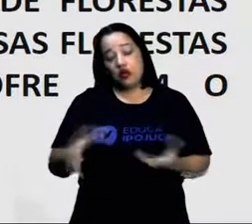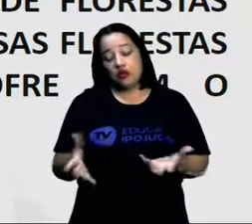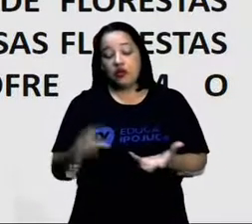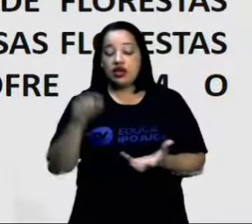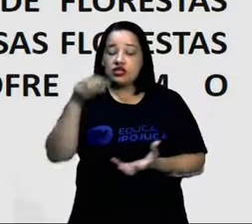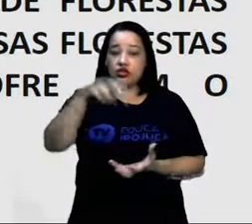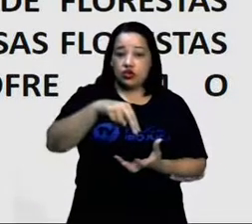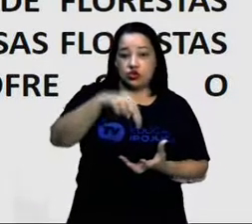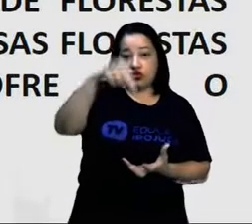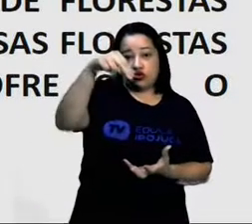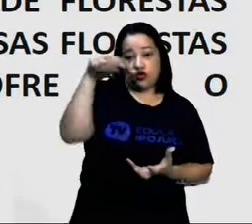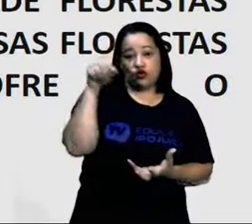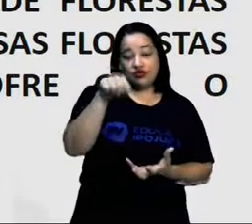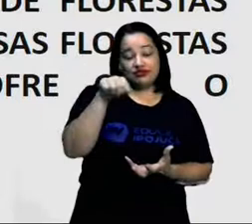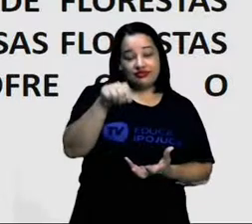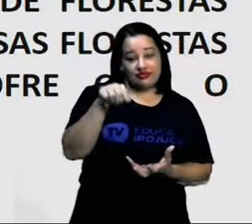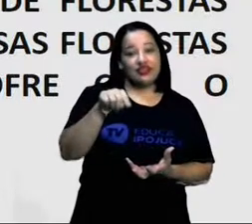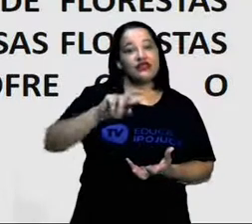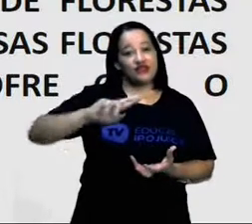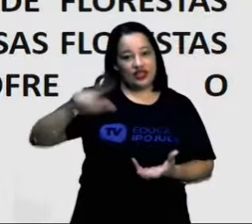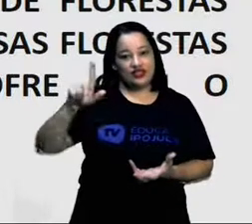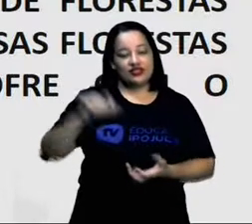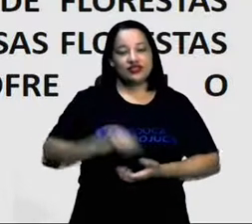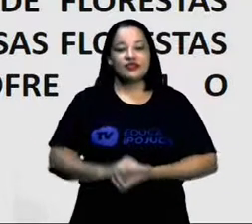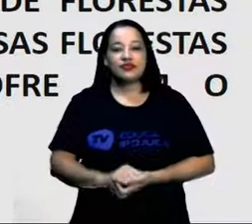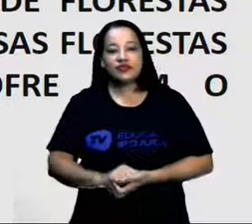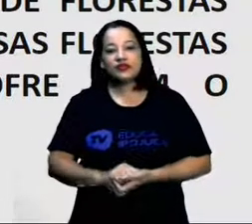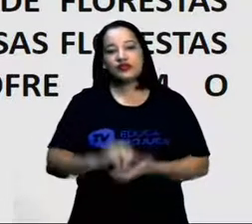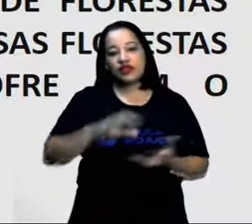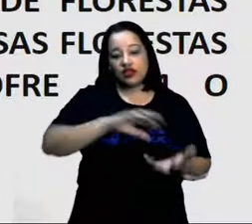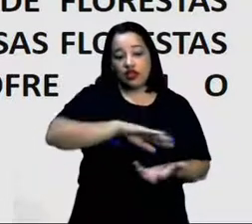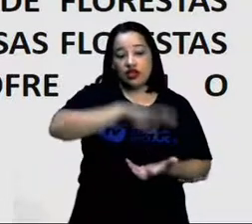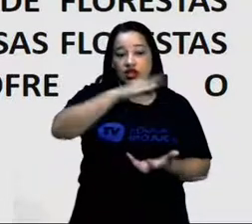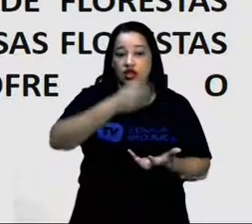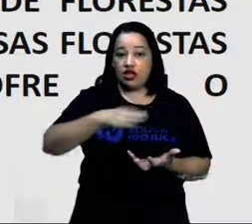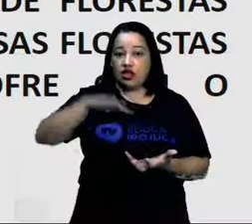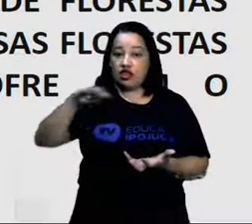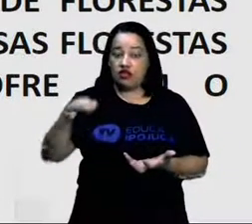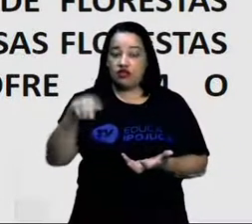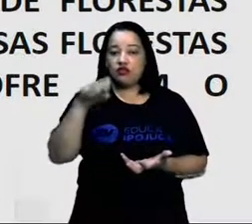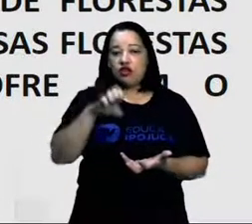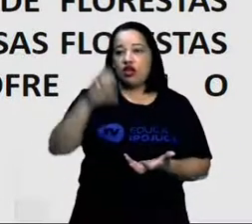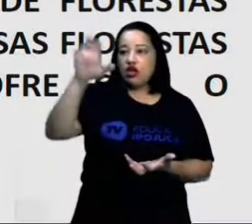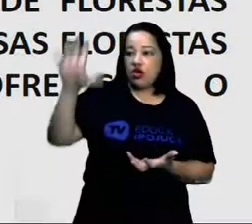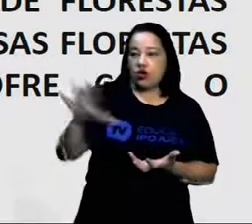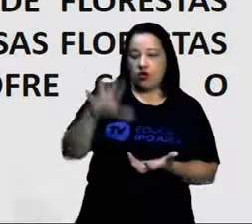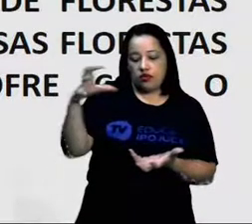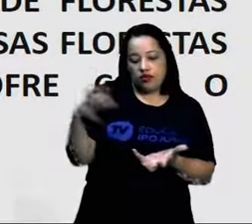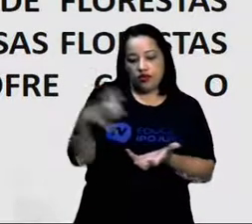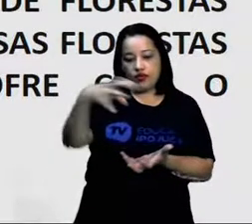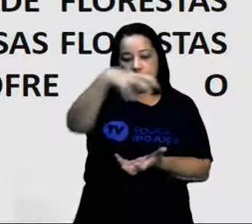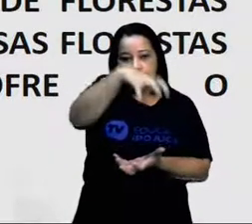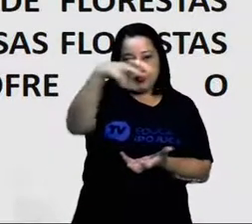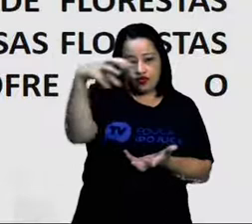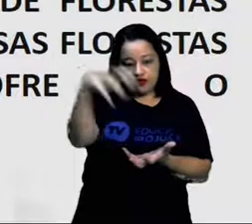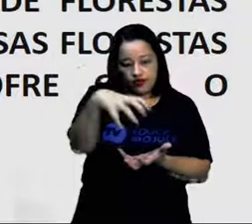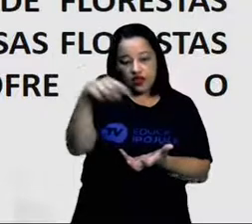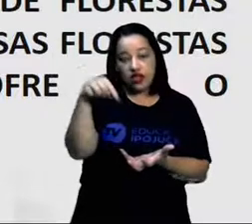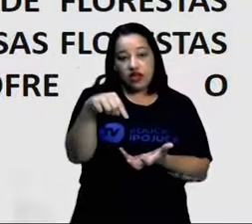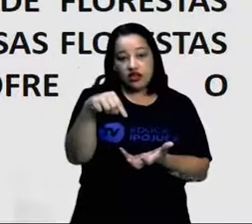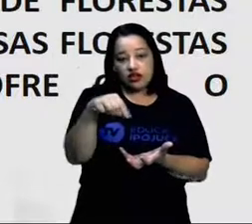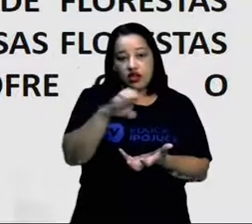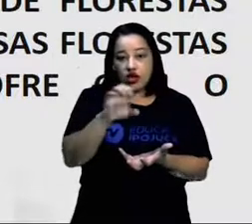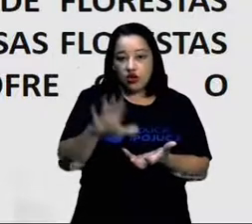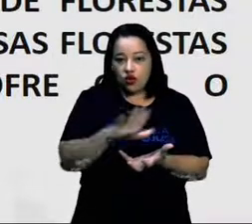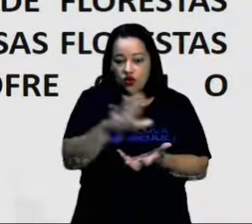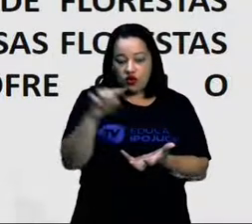na zona polar. O relevo do continente europeu é marcado por montanhas e